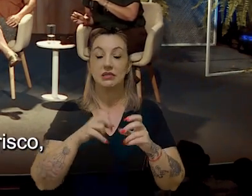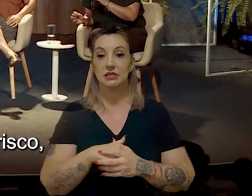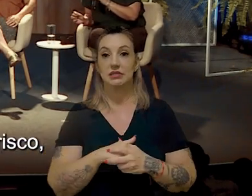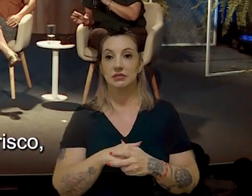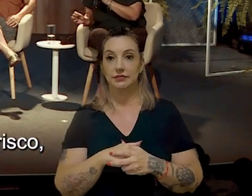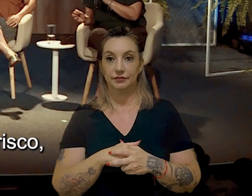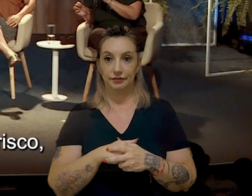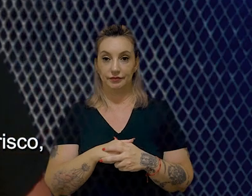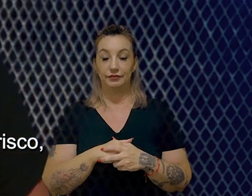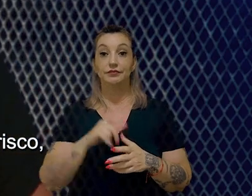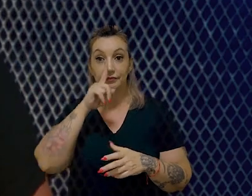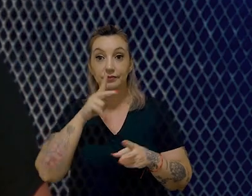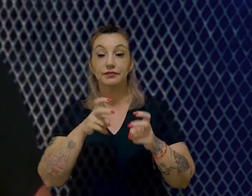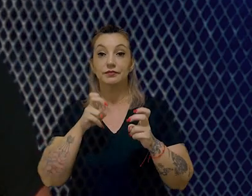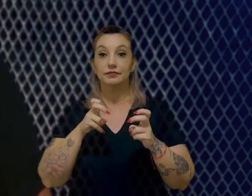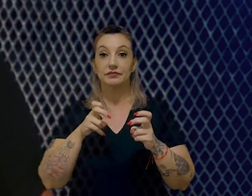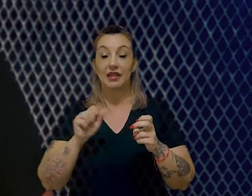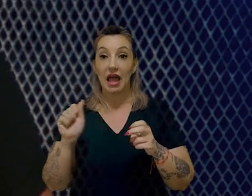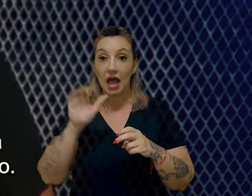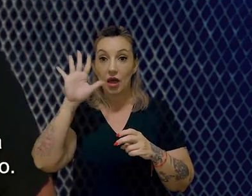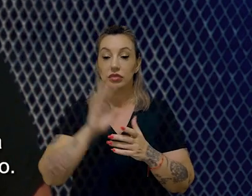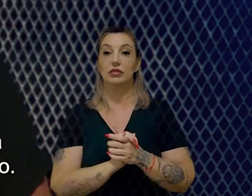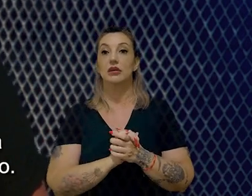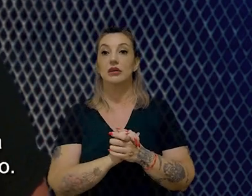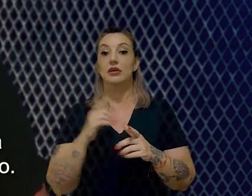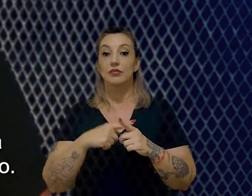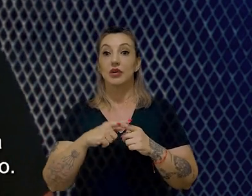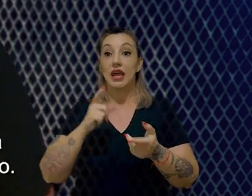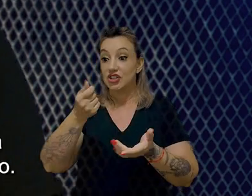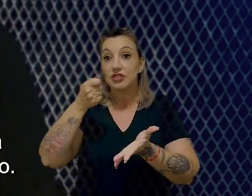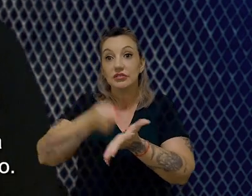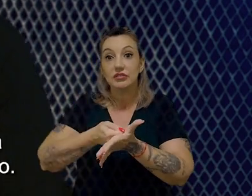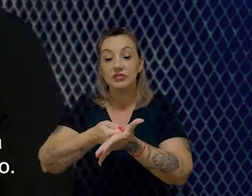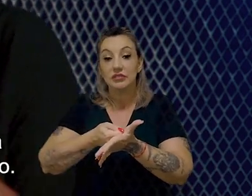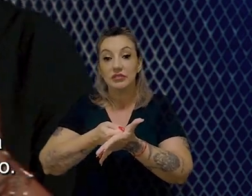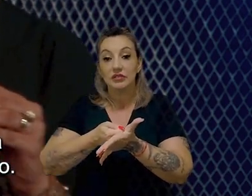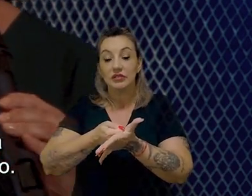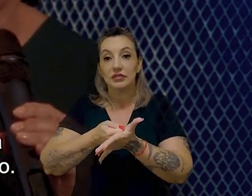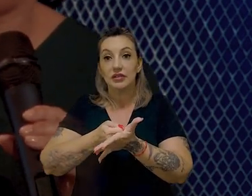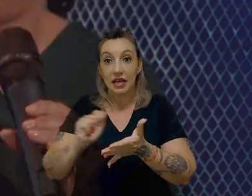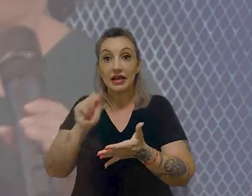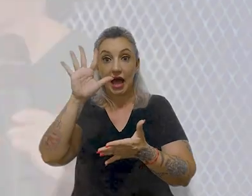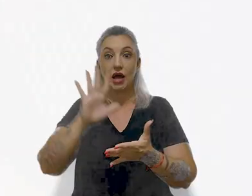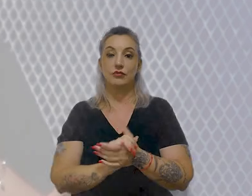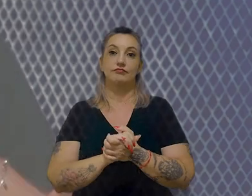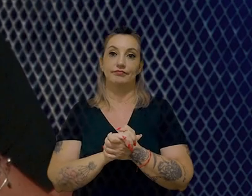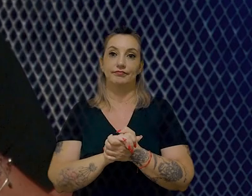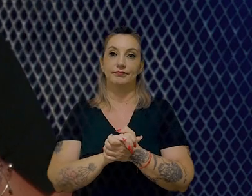risco. A percepção do risco hoje é alta. Por quê? Porque ele está materializado. A hora que o risco materializa, ele custa caro.